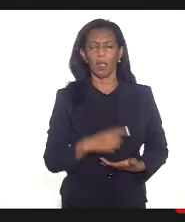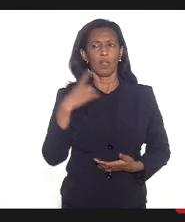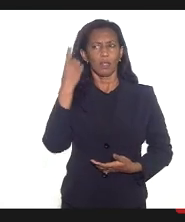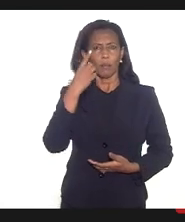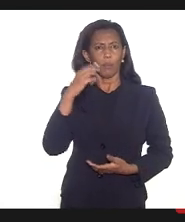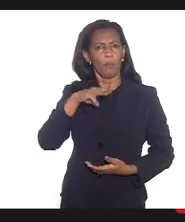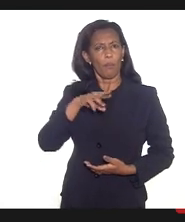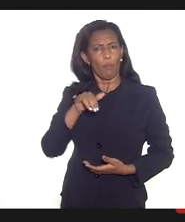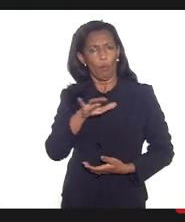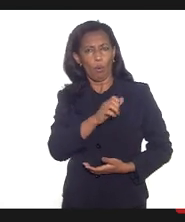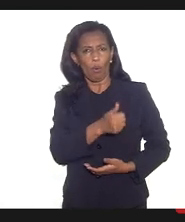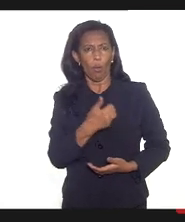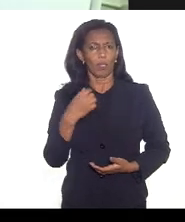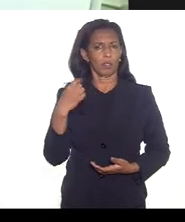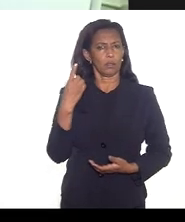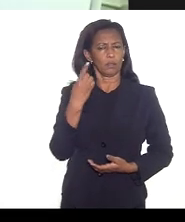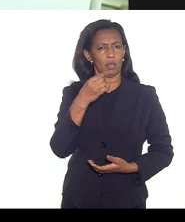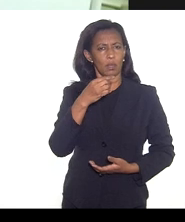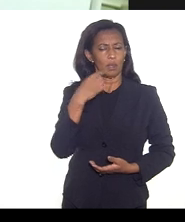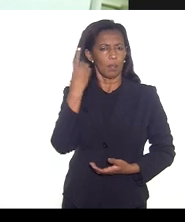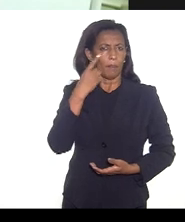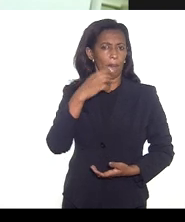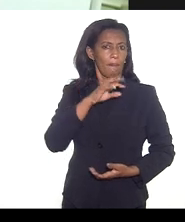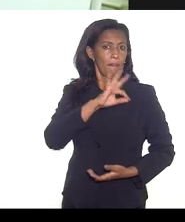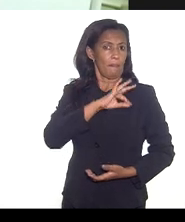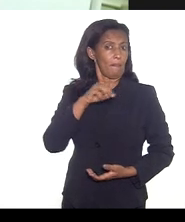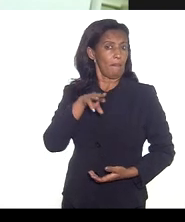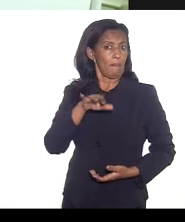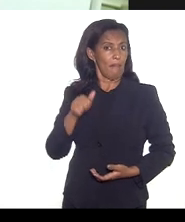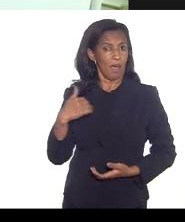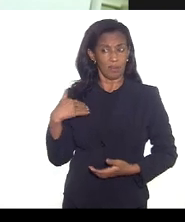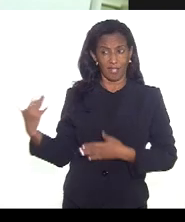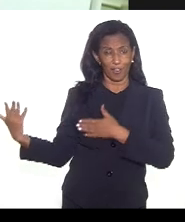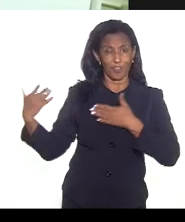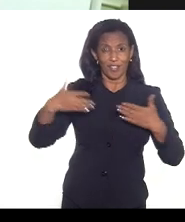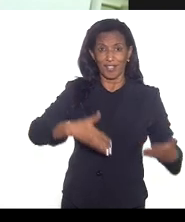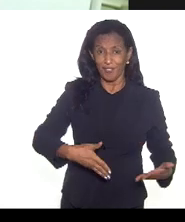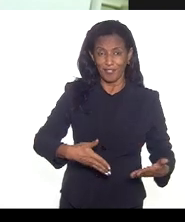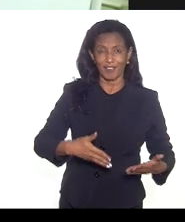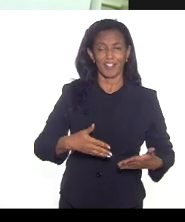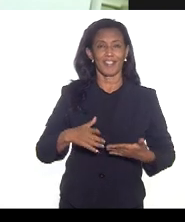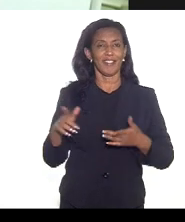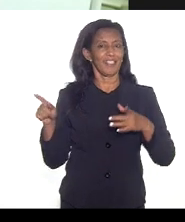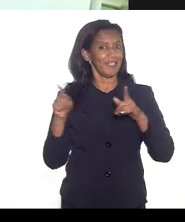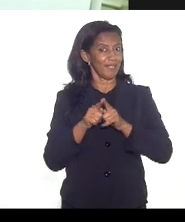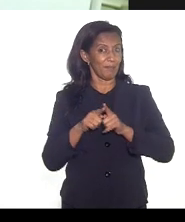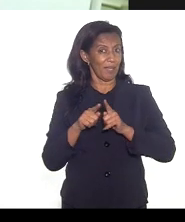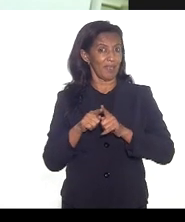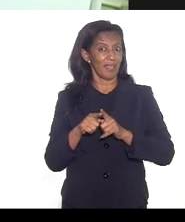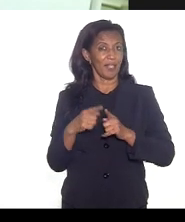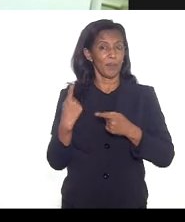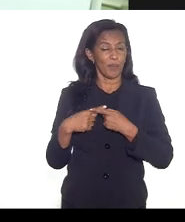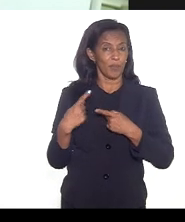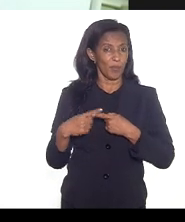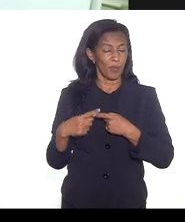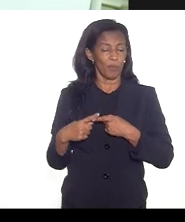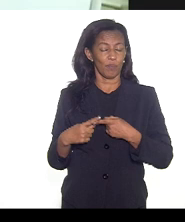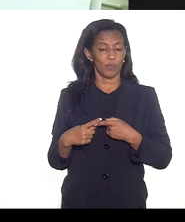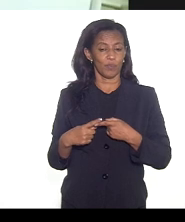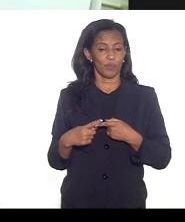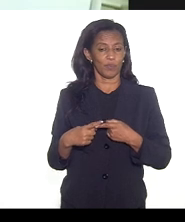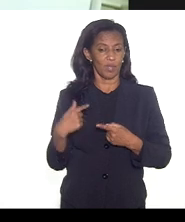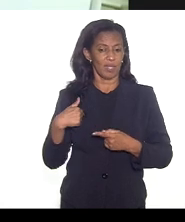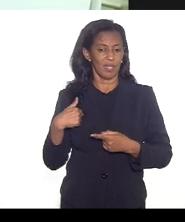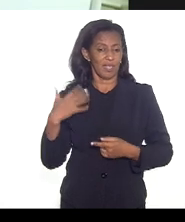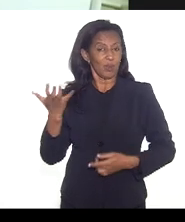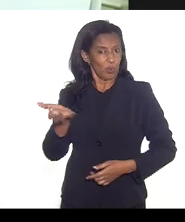deputada da Mônica deputada Marta Rocha eu que que vim participar meio que que na corrida porque né fiz